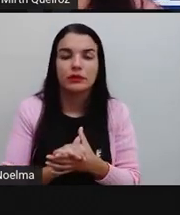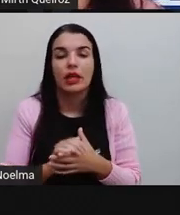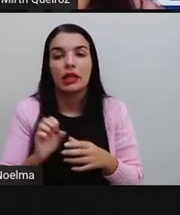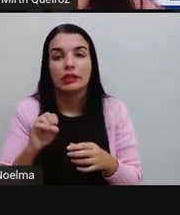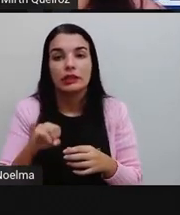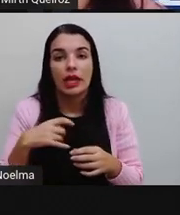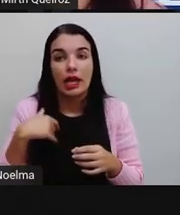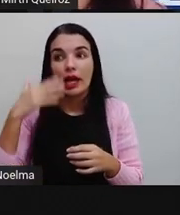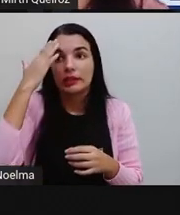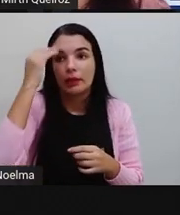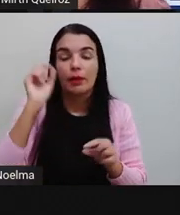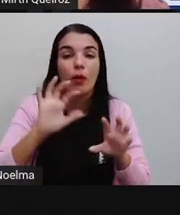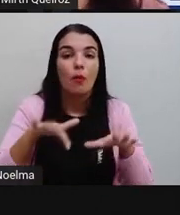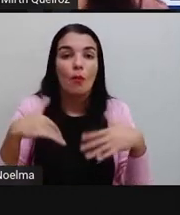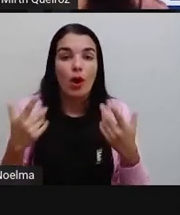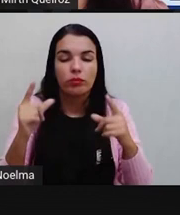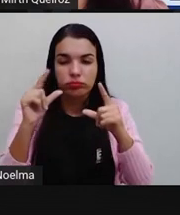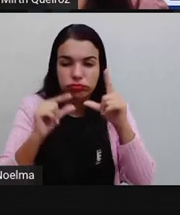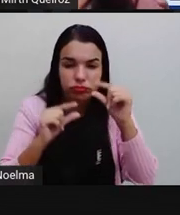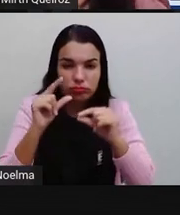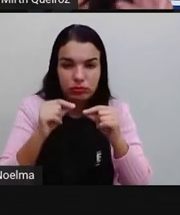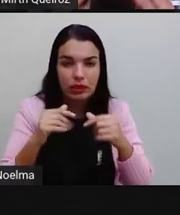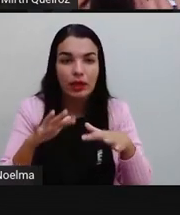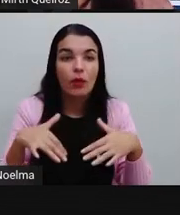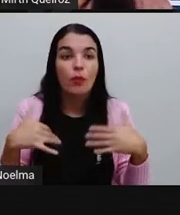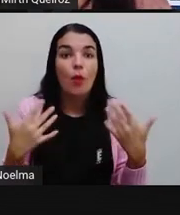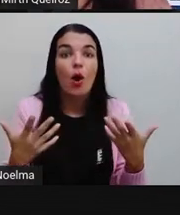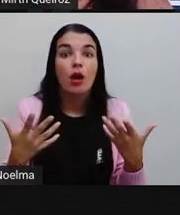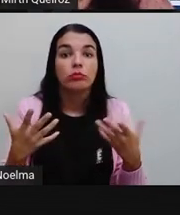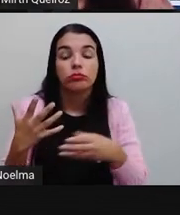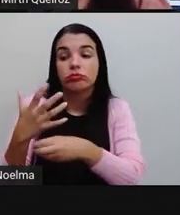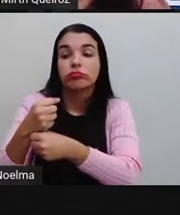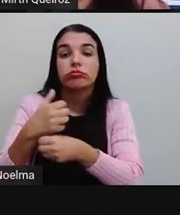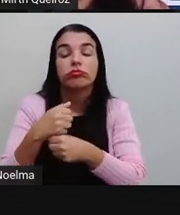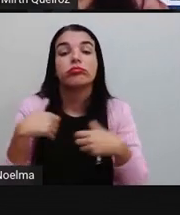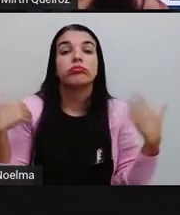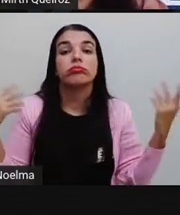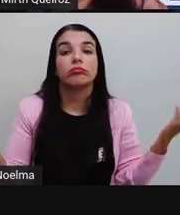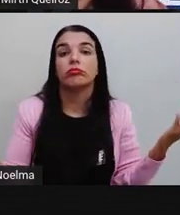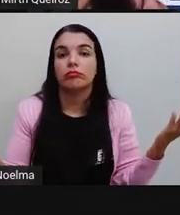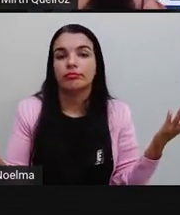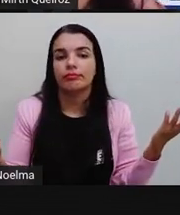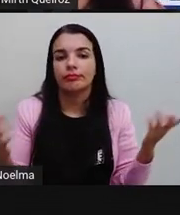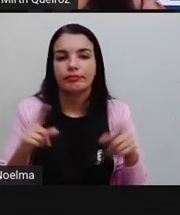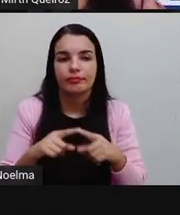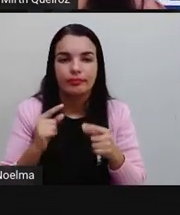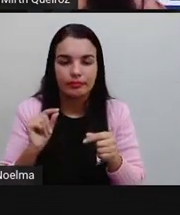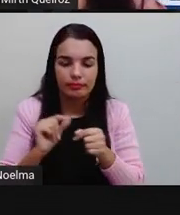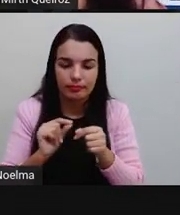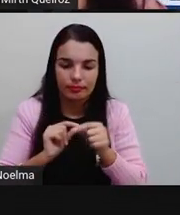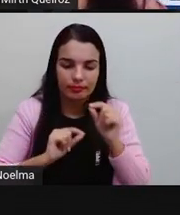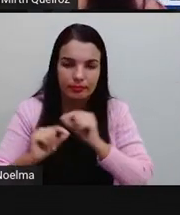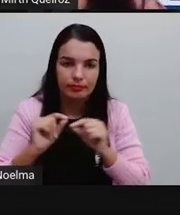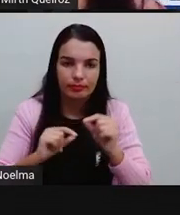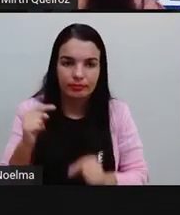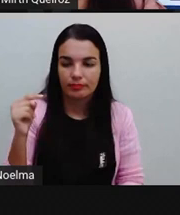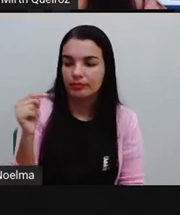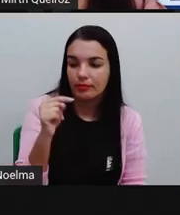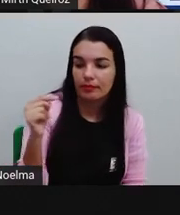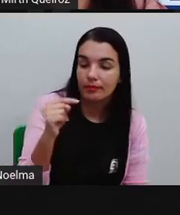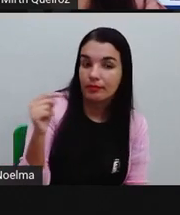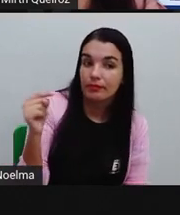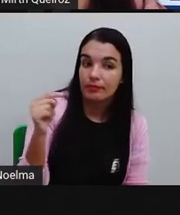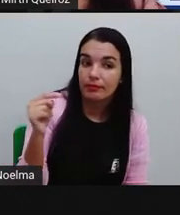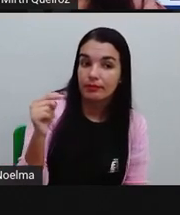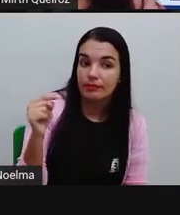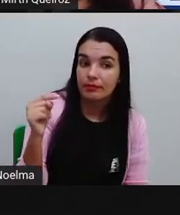diferença, qual é o algoritmo que eu vou fazer? Qual a conta que eu preciso fazer? Eu vou pegar e fazer uma conta de